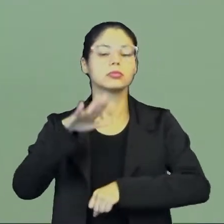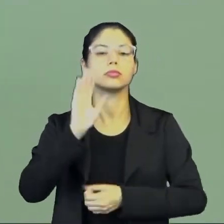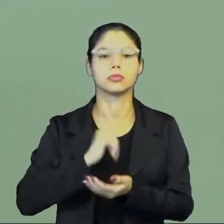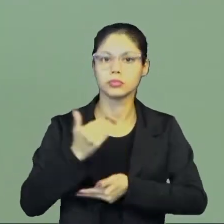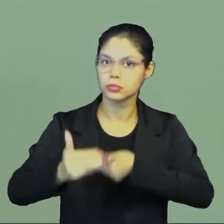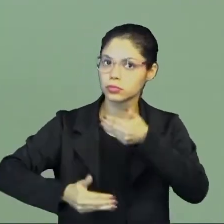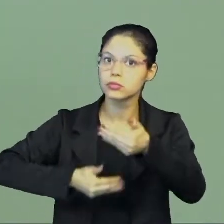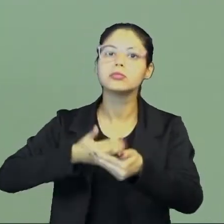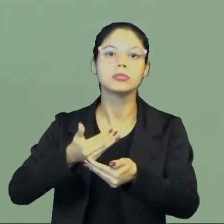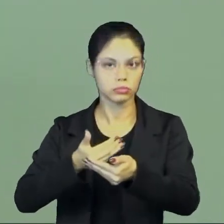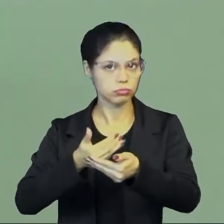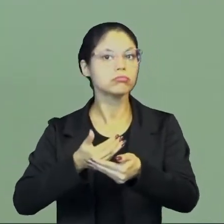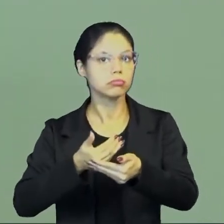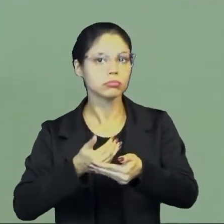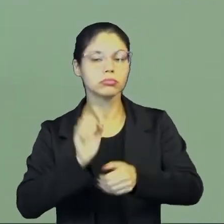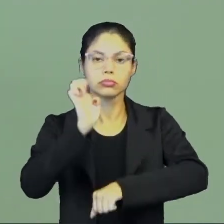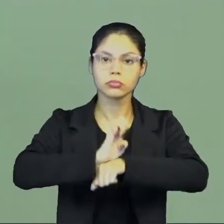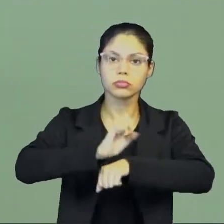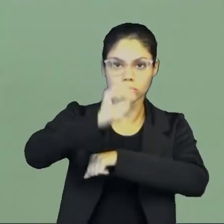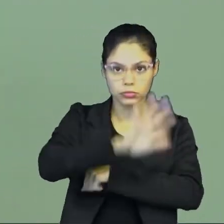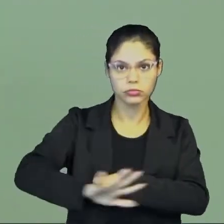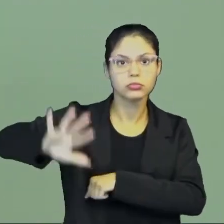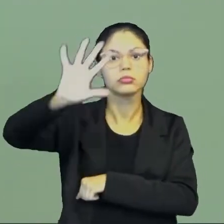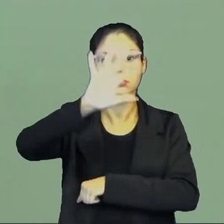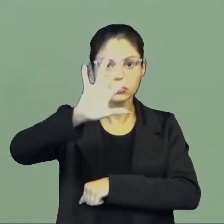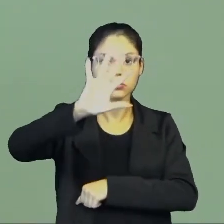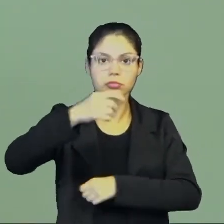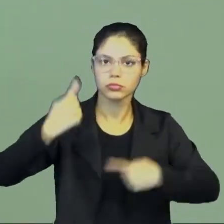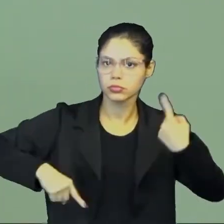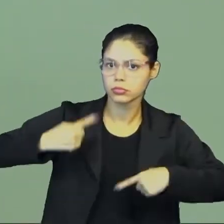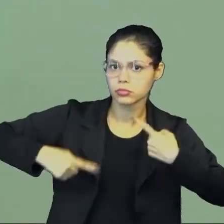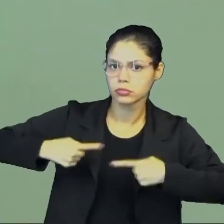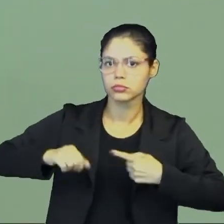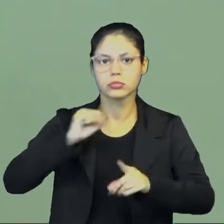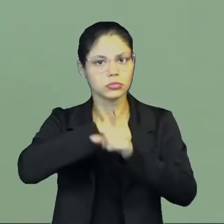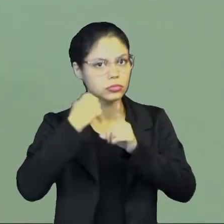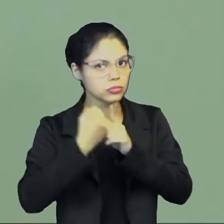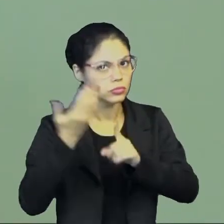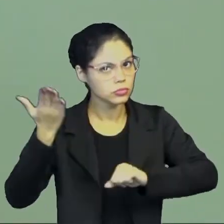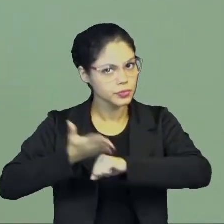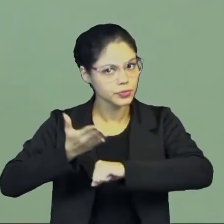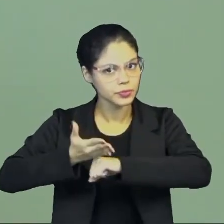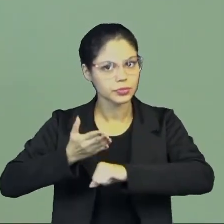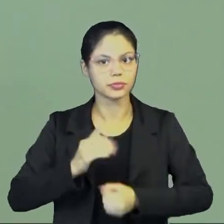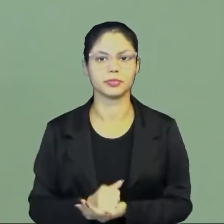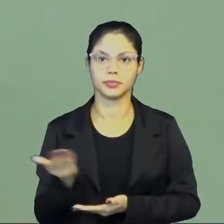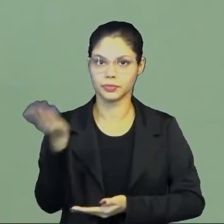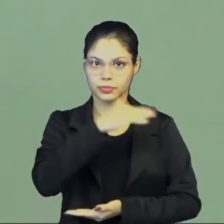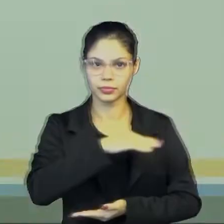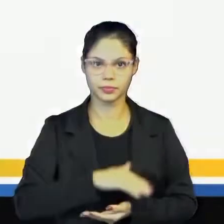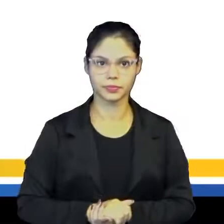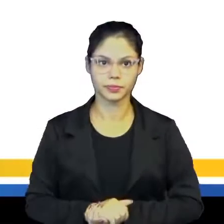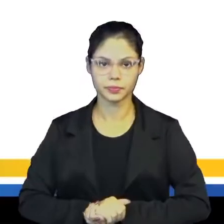sobre o processo de formação dos estados nacionais centralização política e sociedade moderna. Vamos lá?